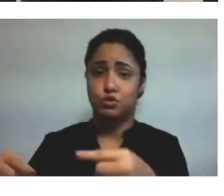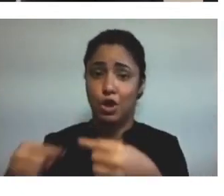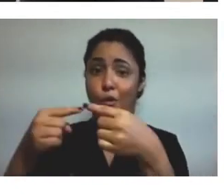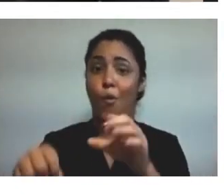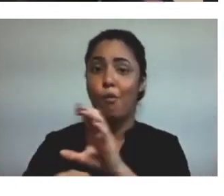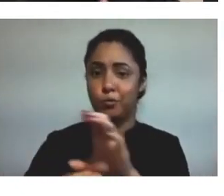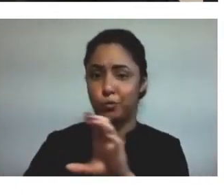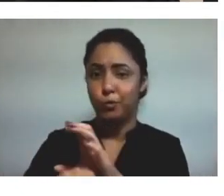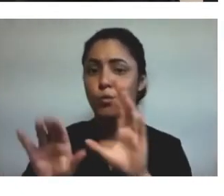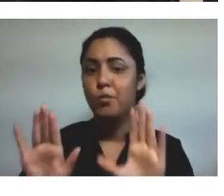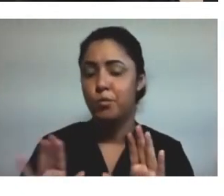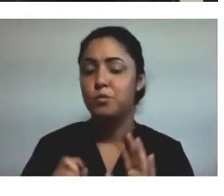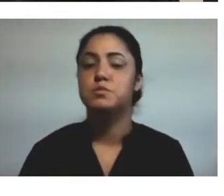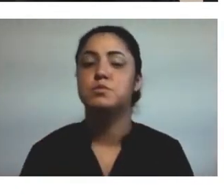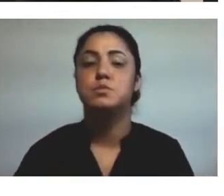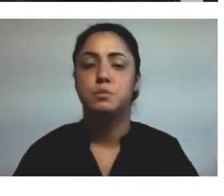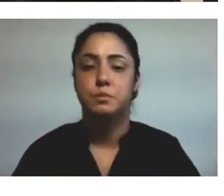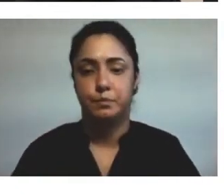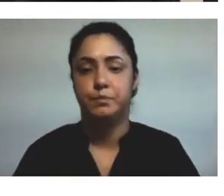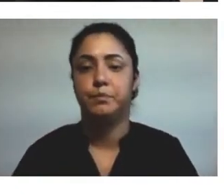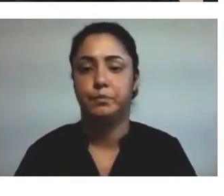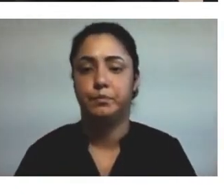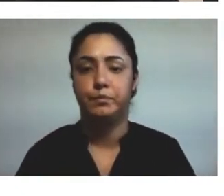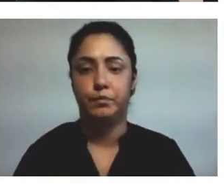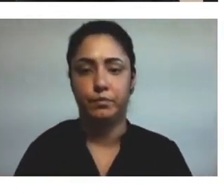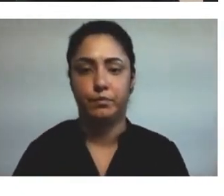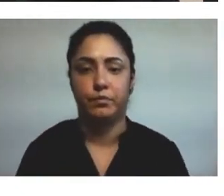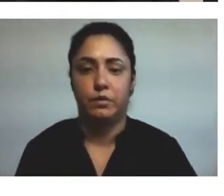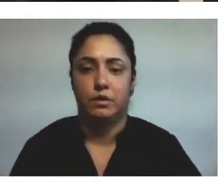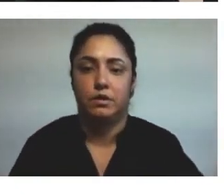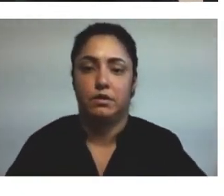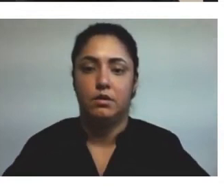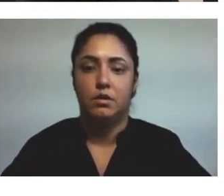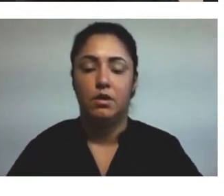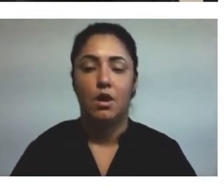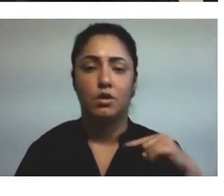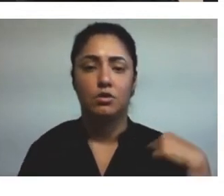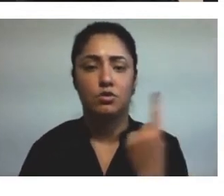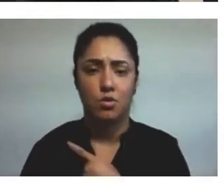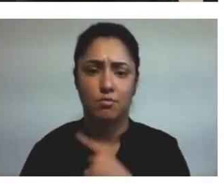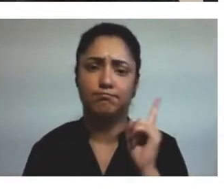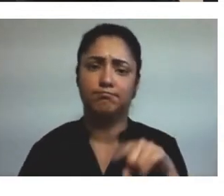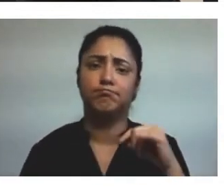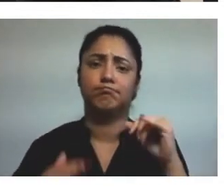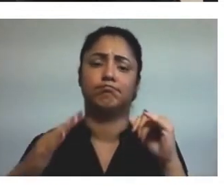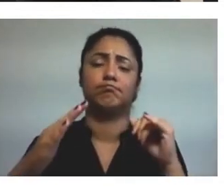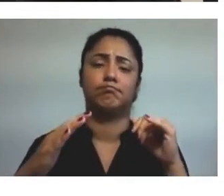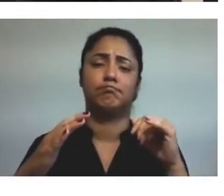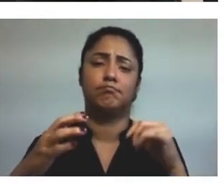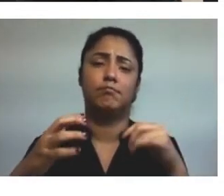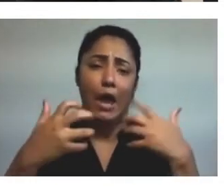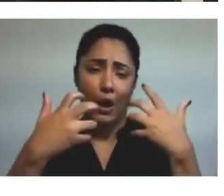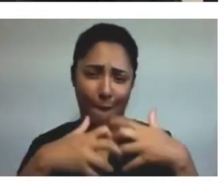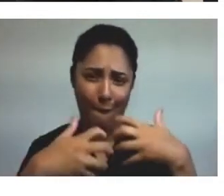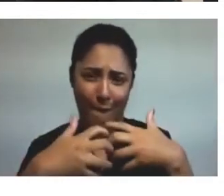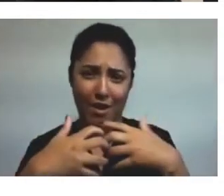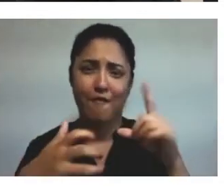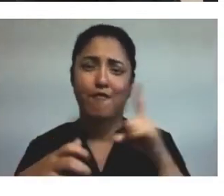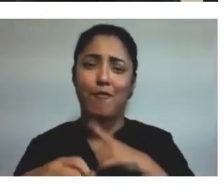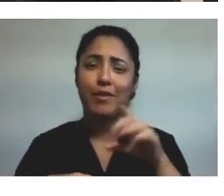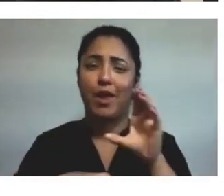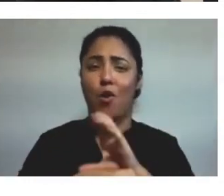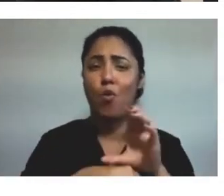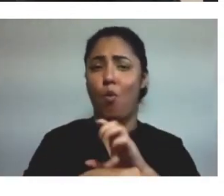instituição. Então, assim, como nós temos... Como nós somos o Instituto Federal, nós temos cursos de ensino